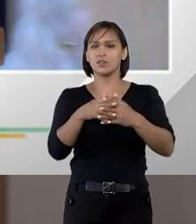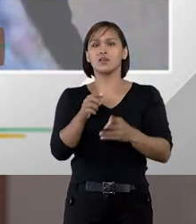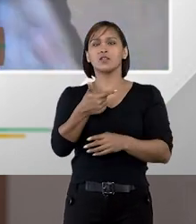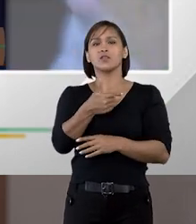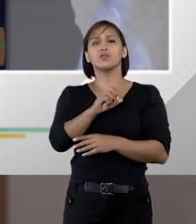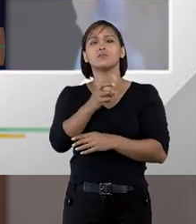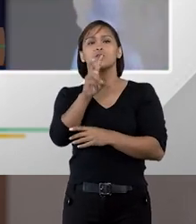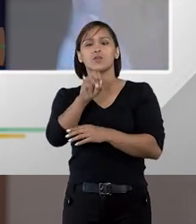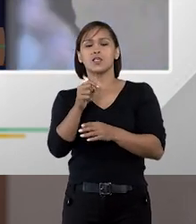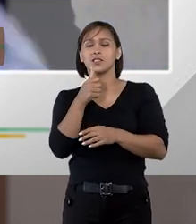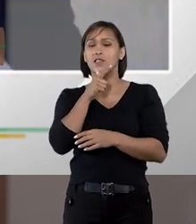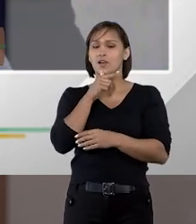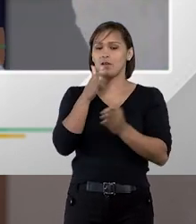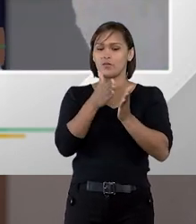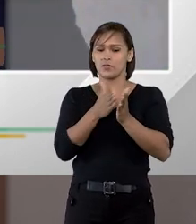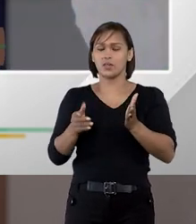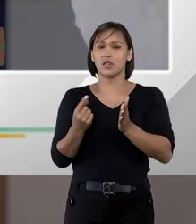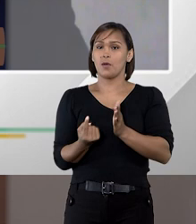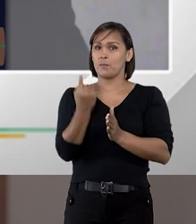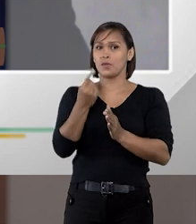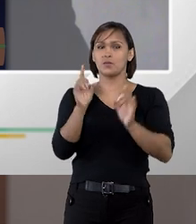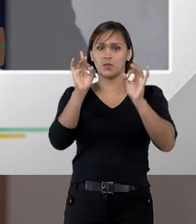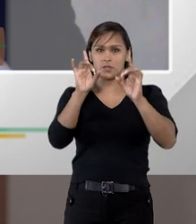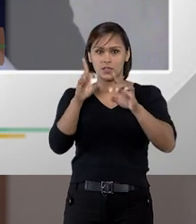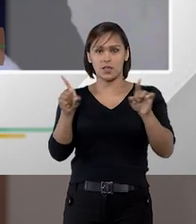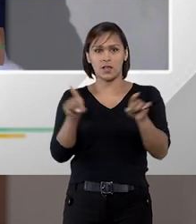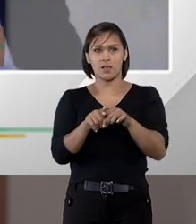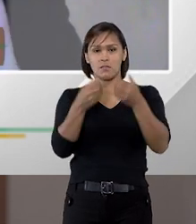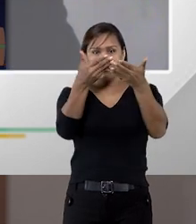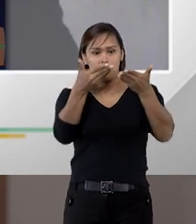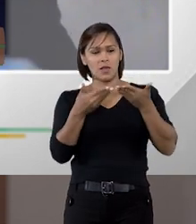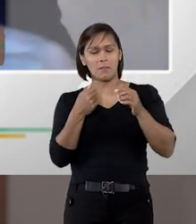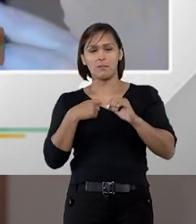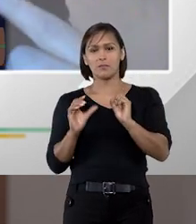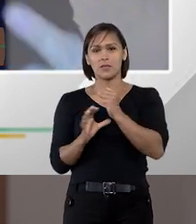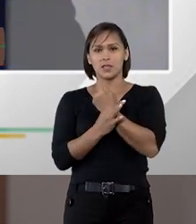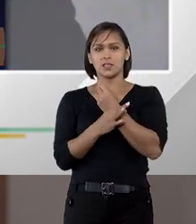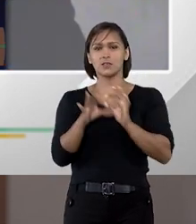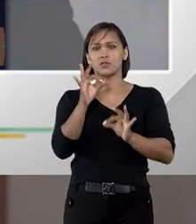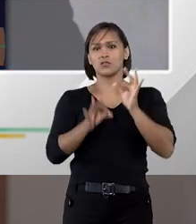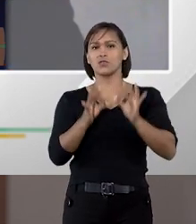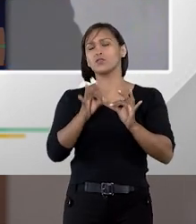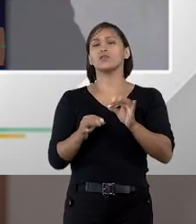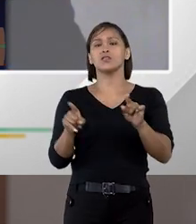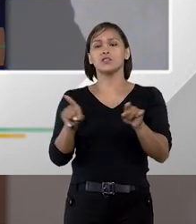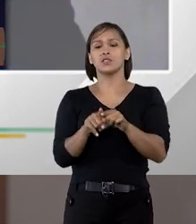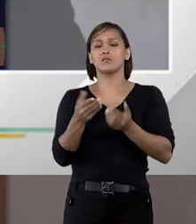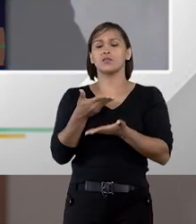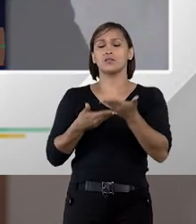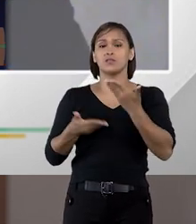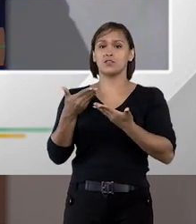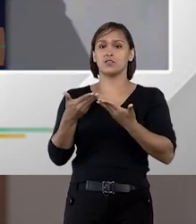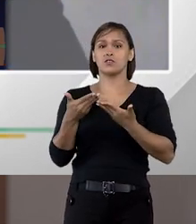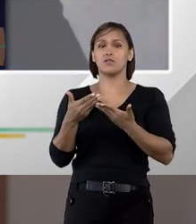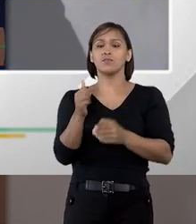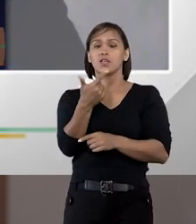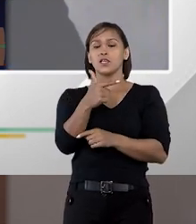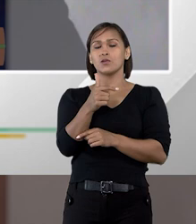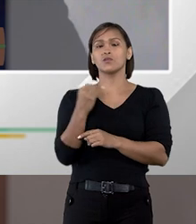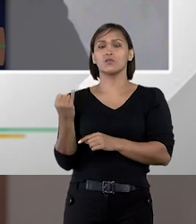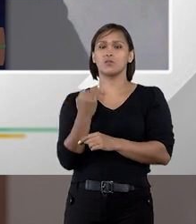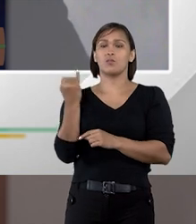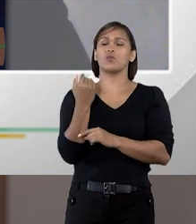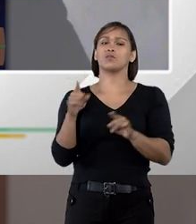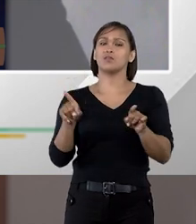2015 foi um divisor de águas esse é o primeiro ponto que queria destacar para se trazer mais segurança jurídica para esses meios alternativos e o